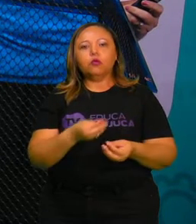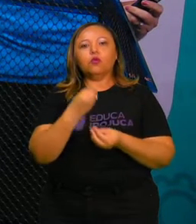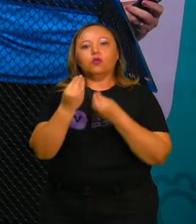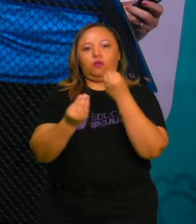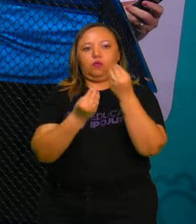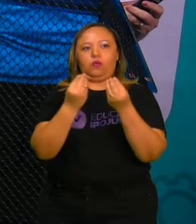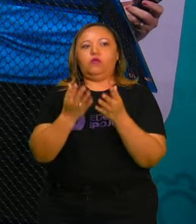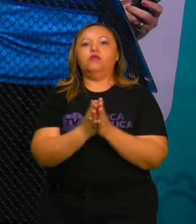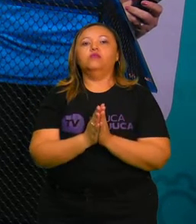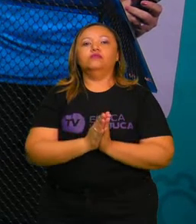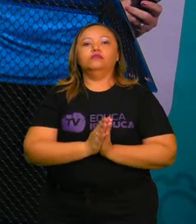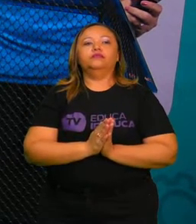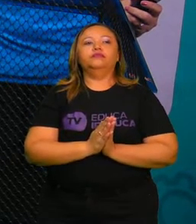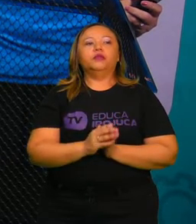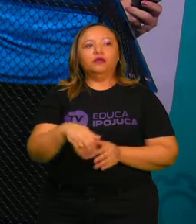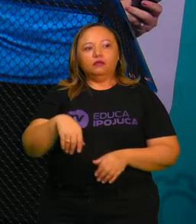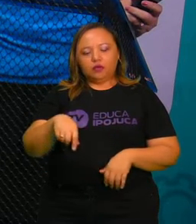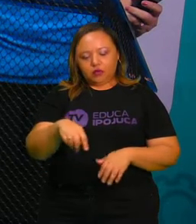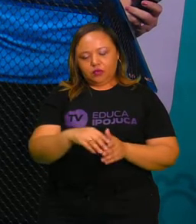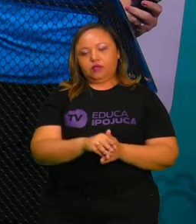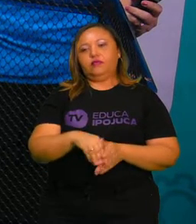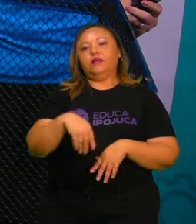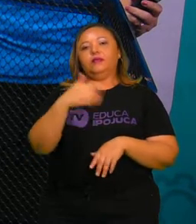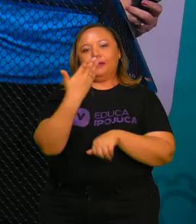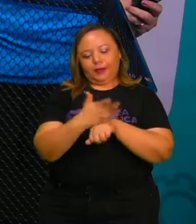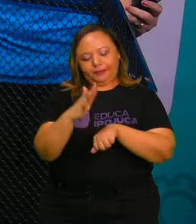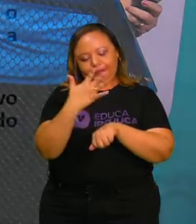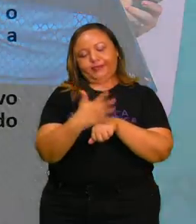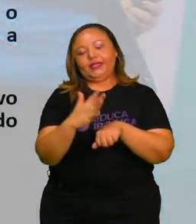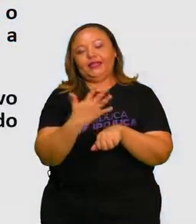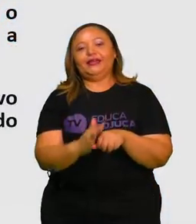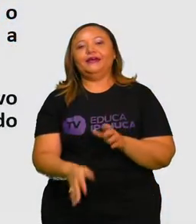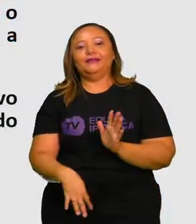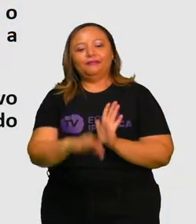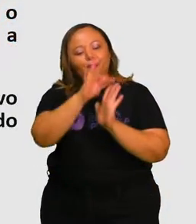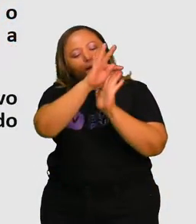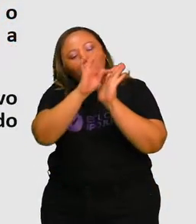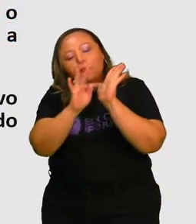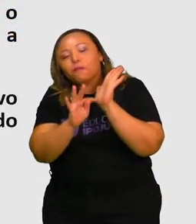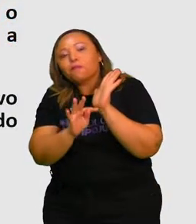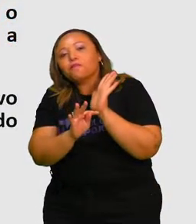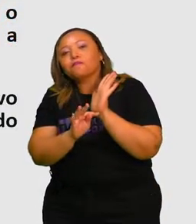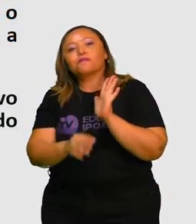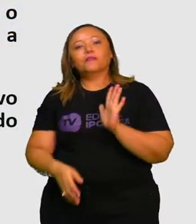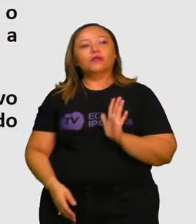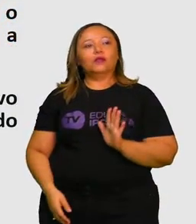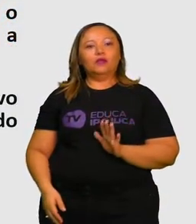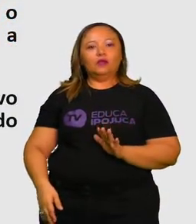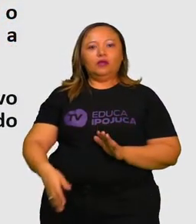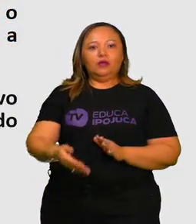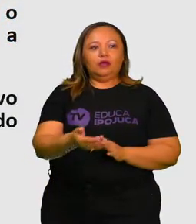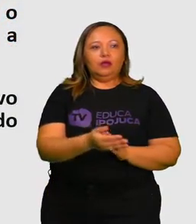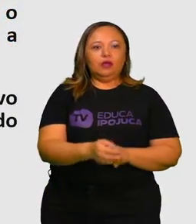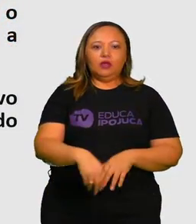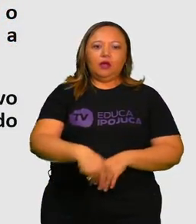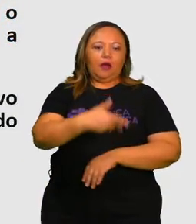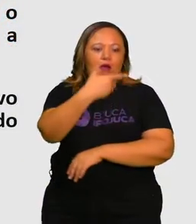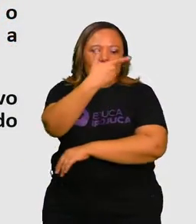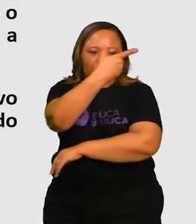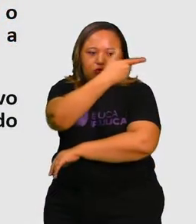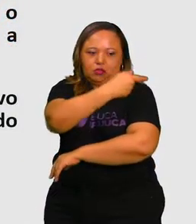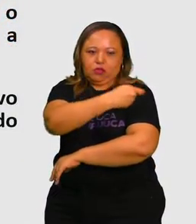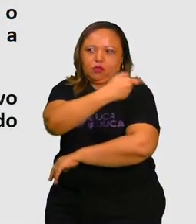Vamos analisar, vamos praticar com esse texto. Acompanhem comigo a leitura. Doses para vacina